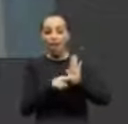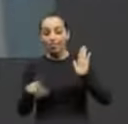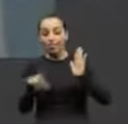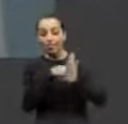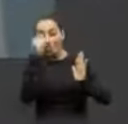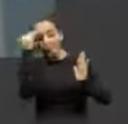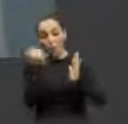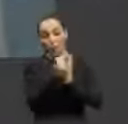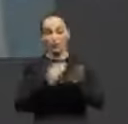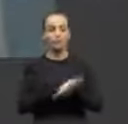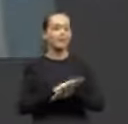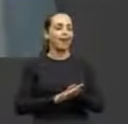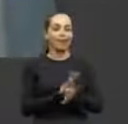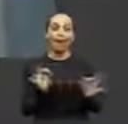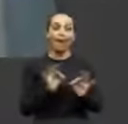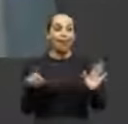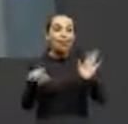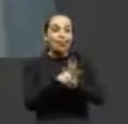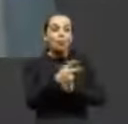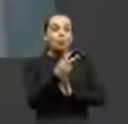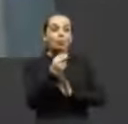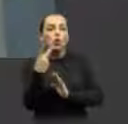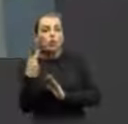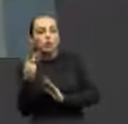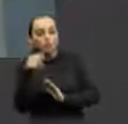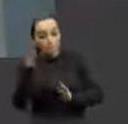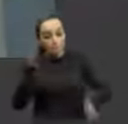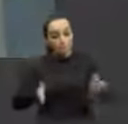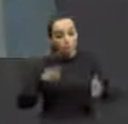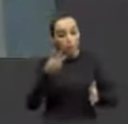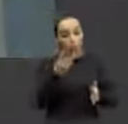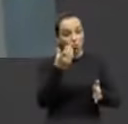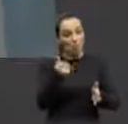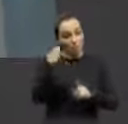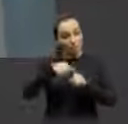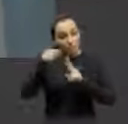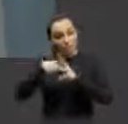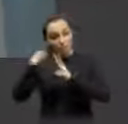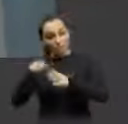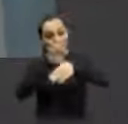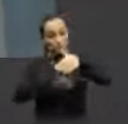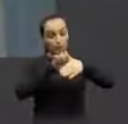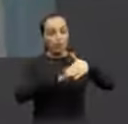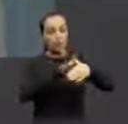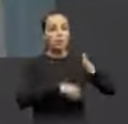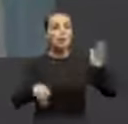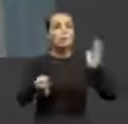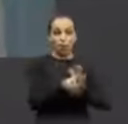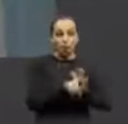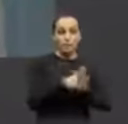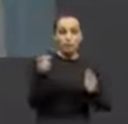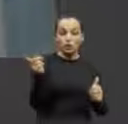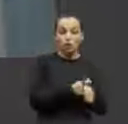2012. Lei essa que determina o prazo de 36 meses para que as empresas com passivo, por falta